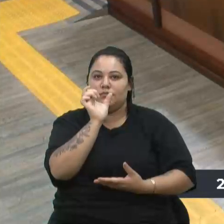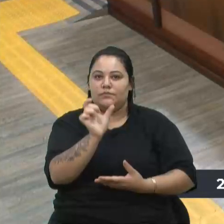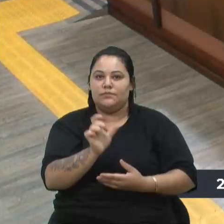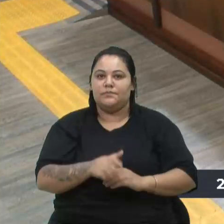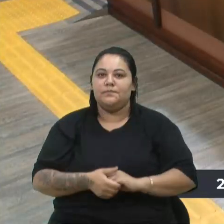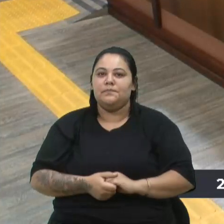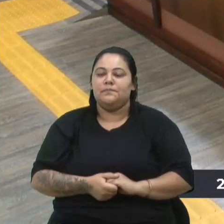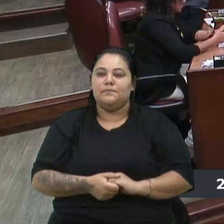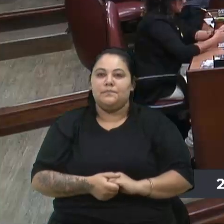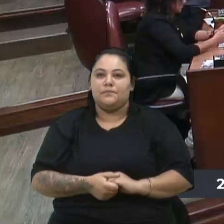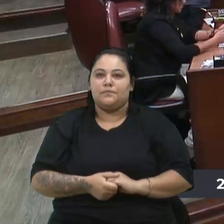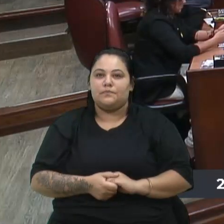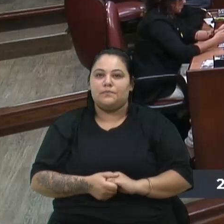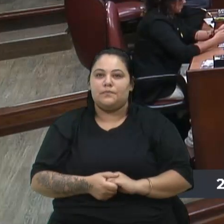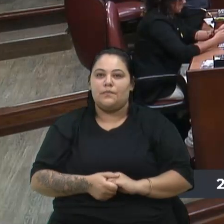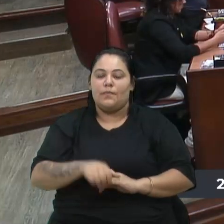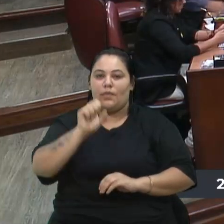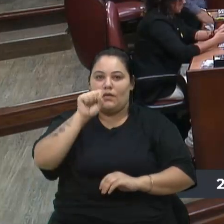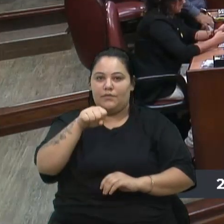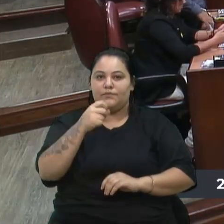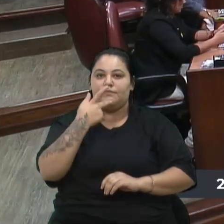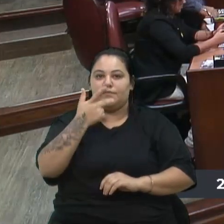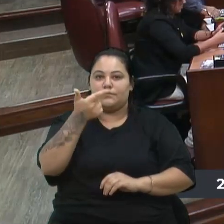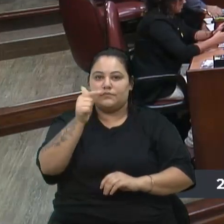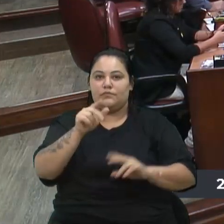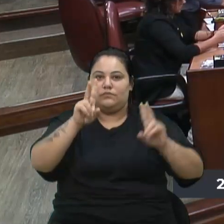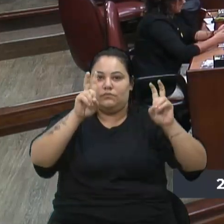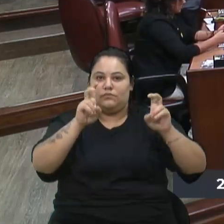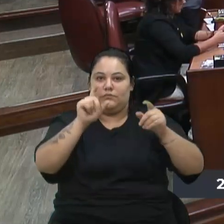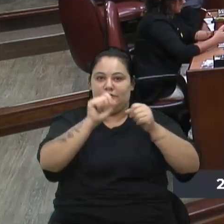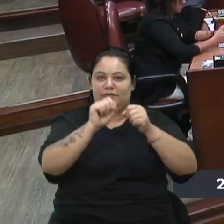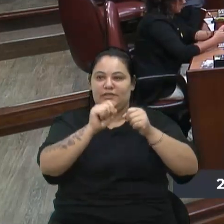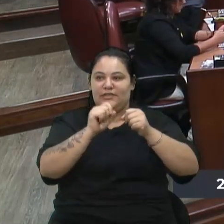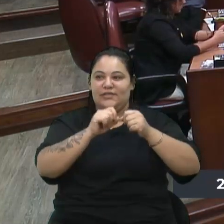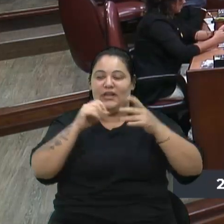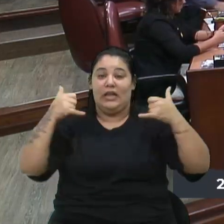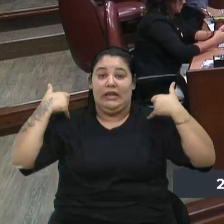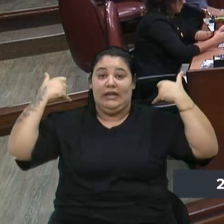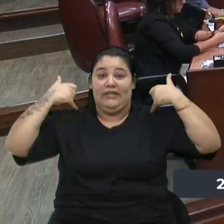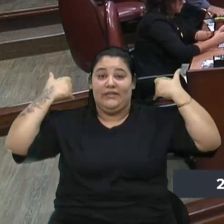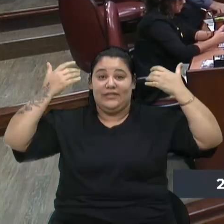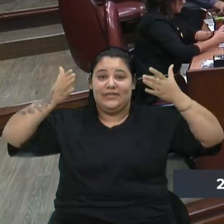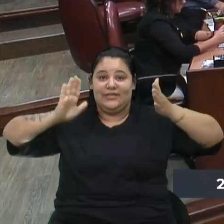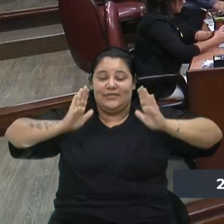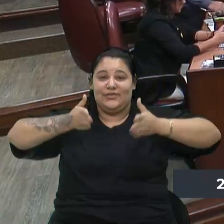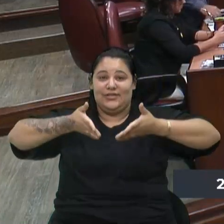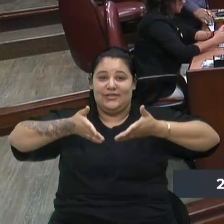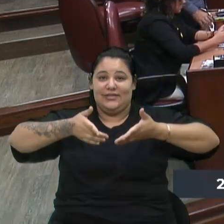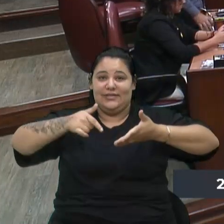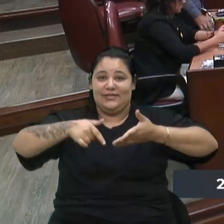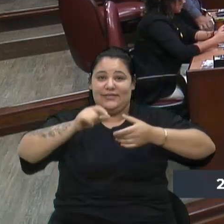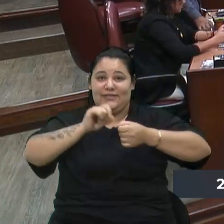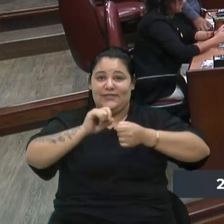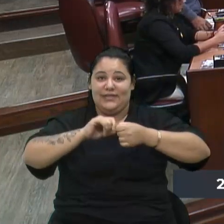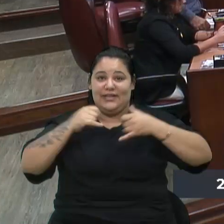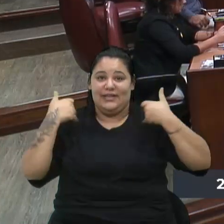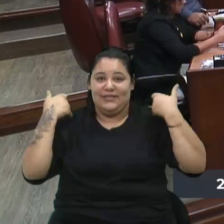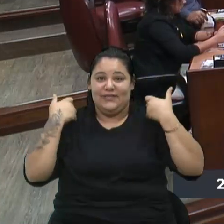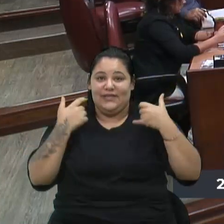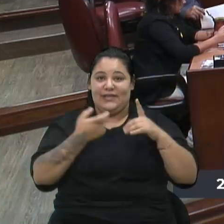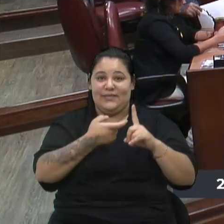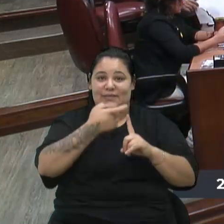Sim, eu volto a falar de um tema que está fazendo aniversário. Fez aniversário agora no mês de maio,